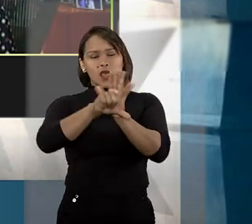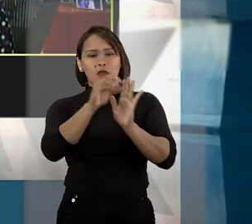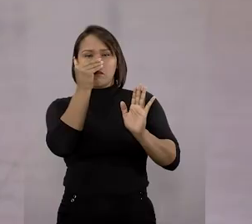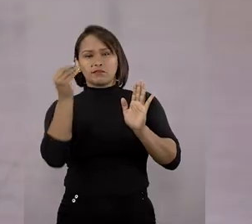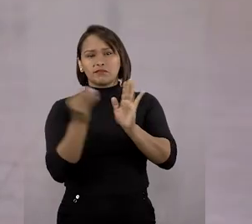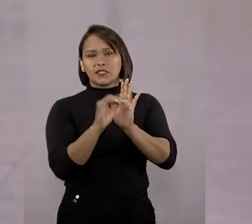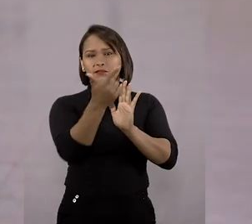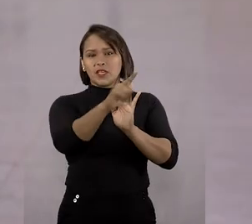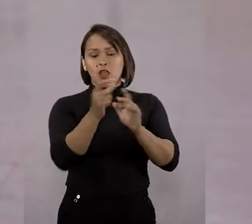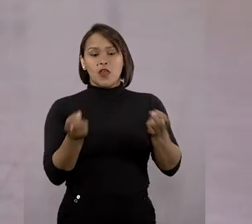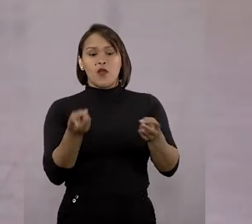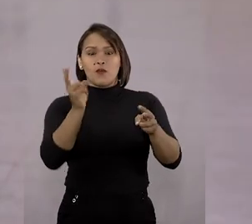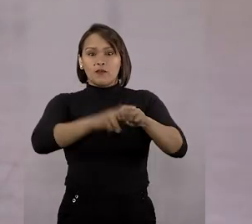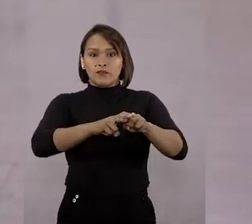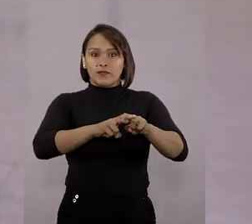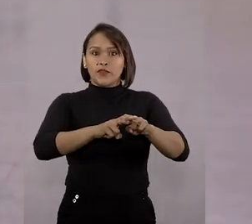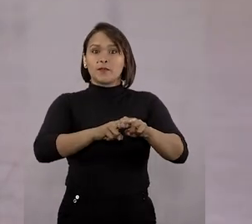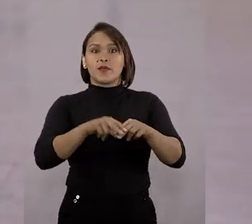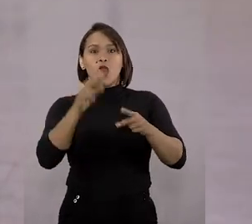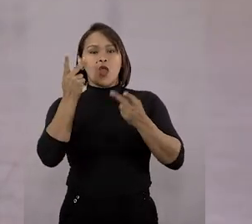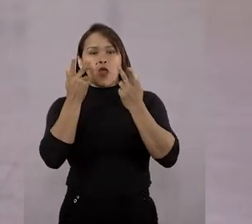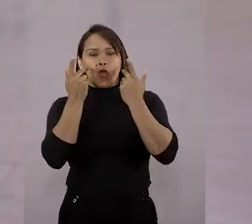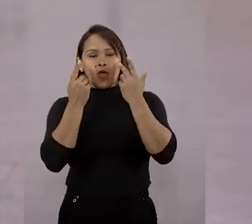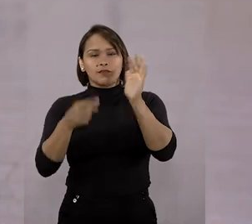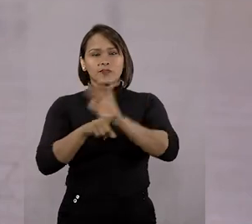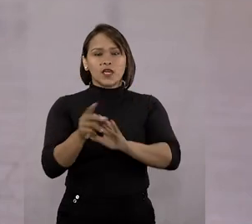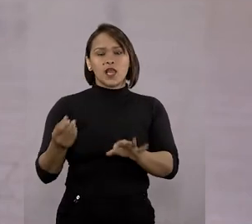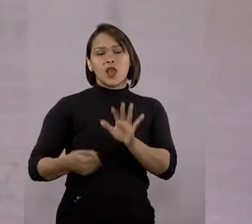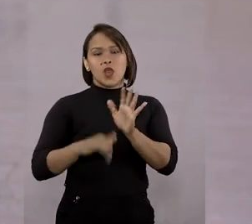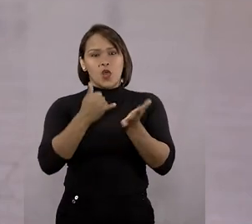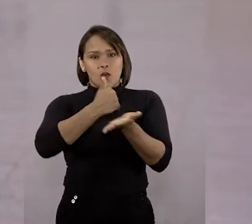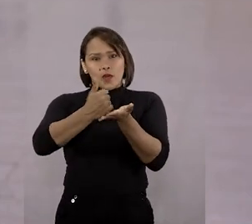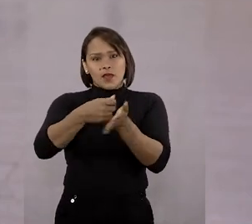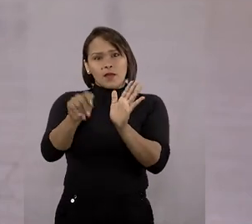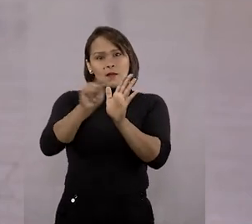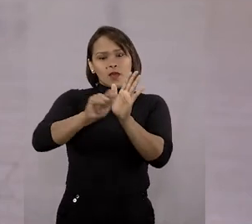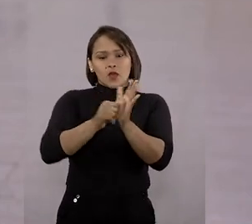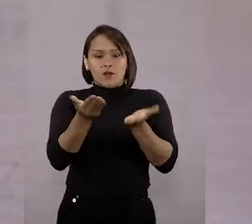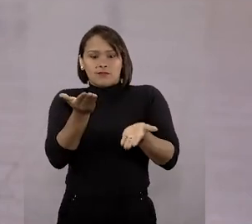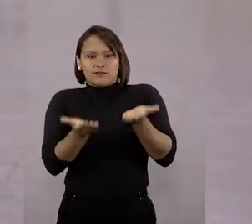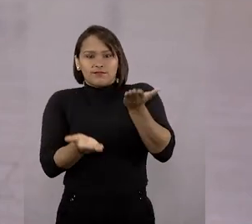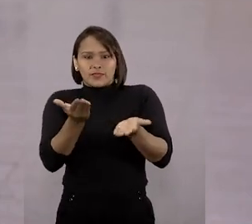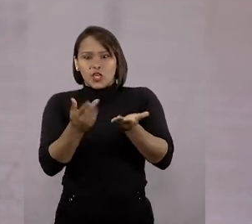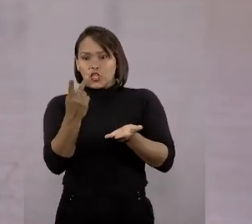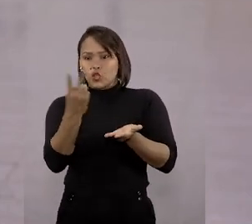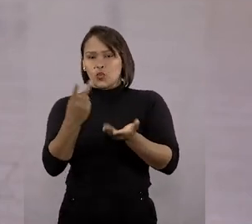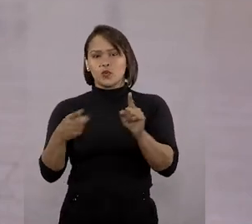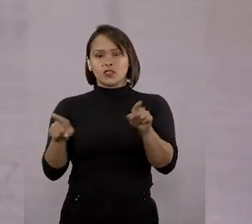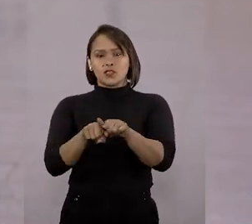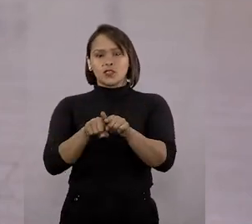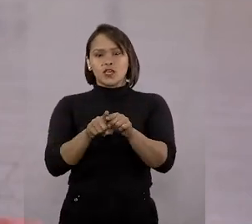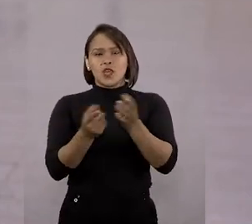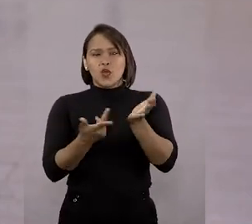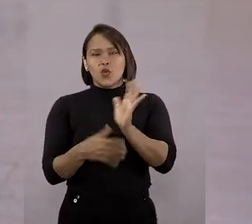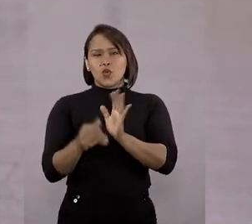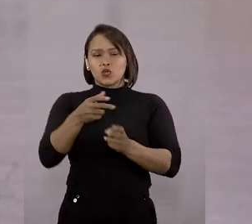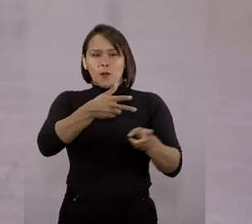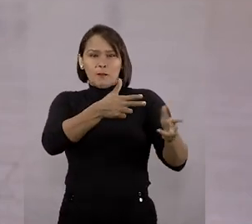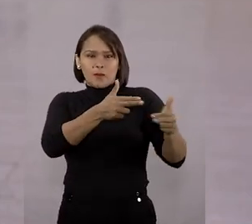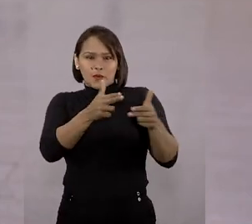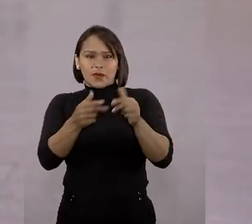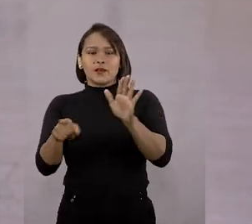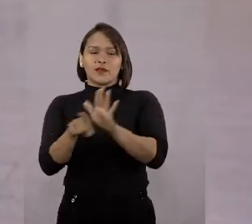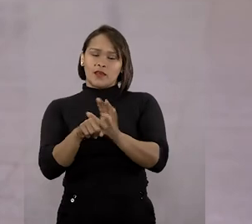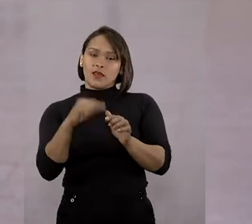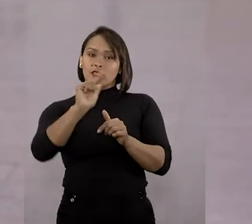ilegal. O acusado foi preso em flagrante em julho, na posse de cocaína, maconha, duas balanças de precisão e um simulacro de